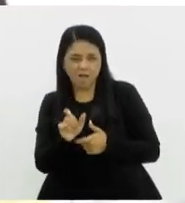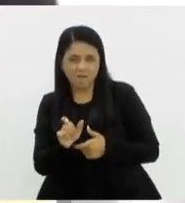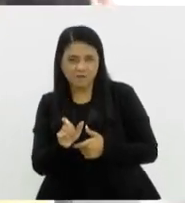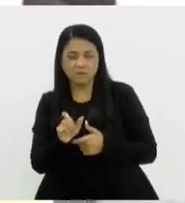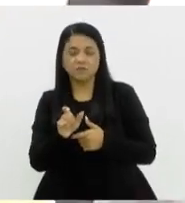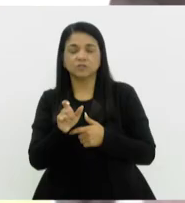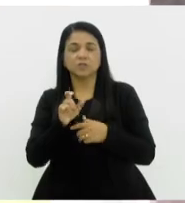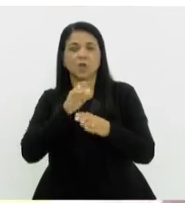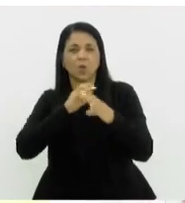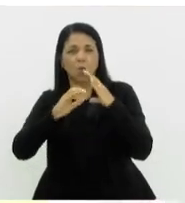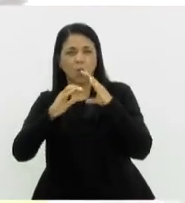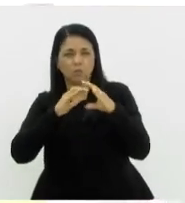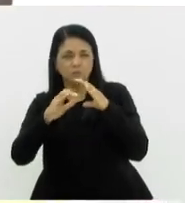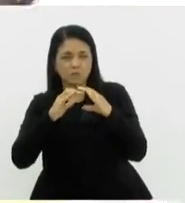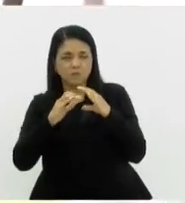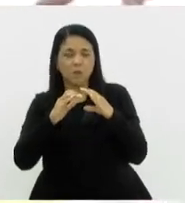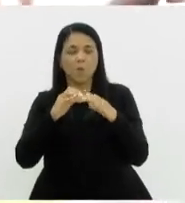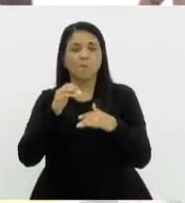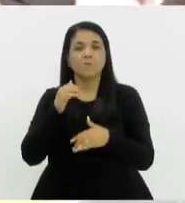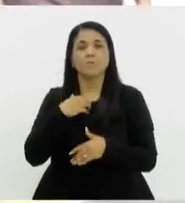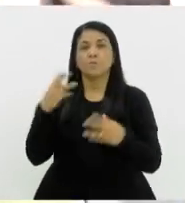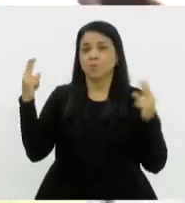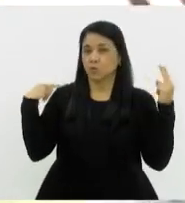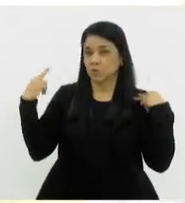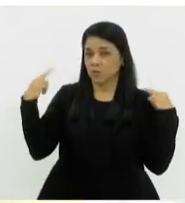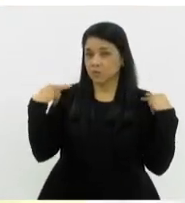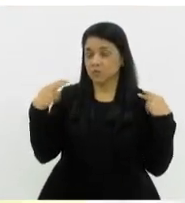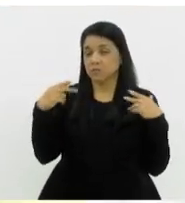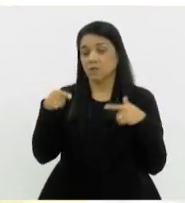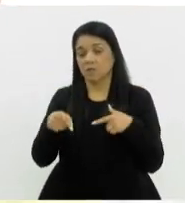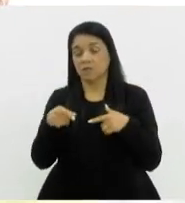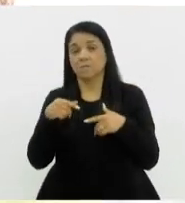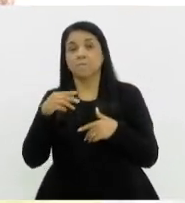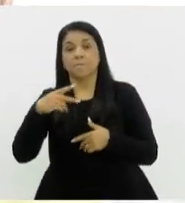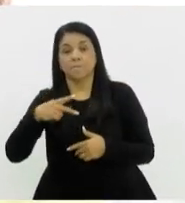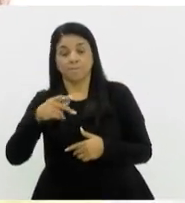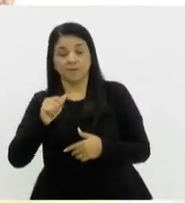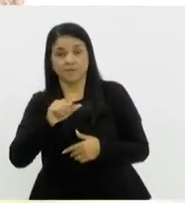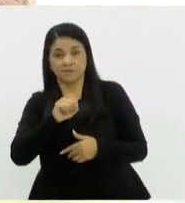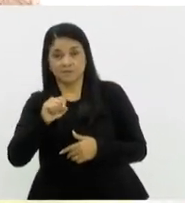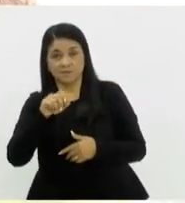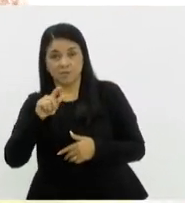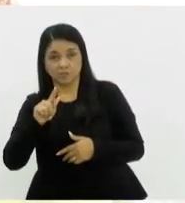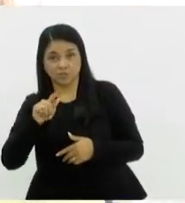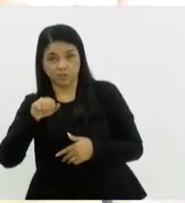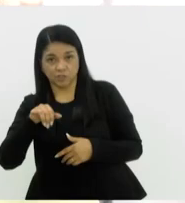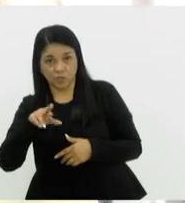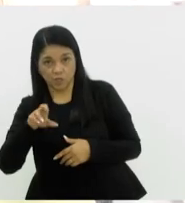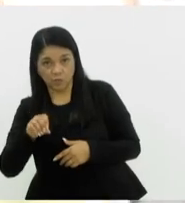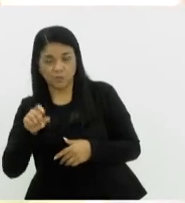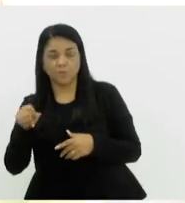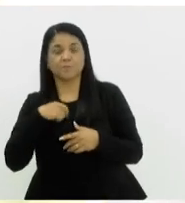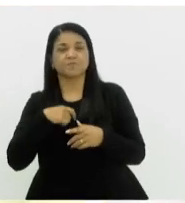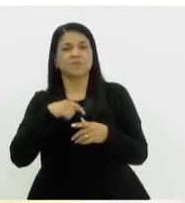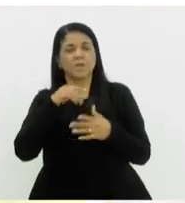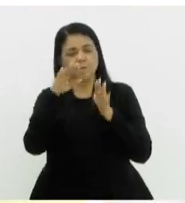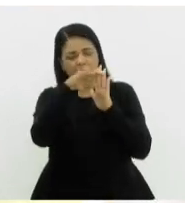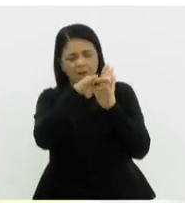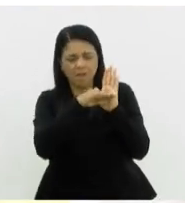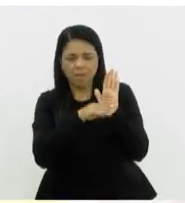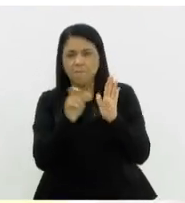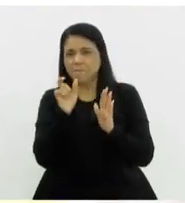comunicações de motorista e passageiro, onde a gente identifica, através de uma lista de palavras-chave, por uma